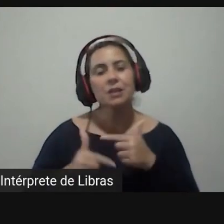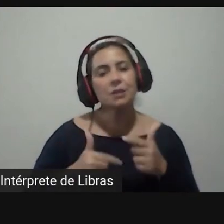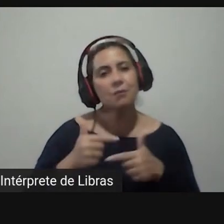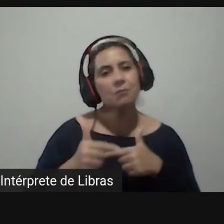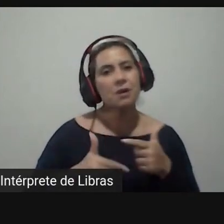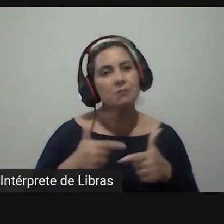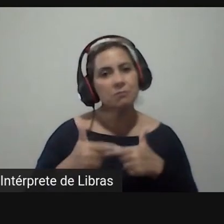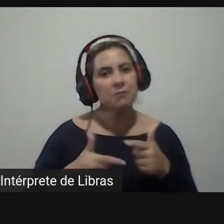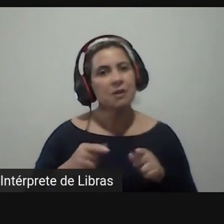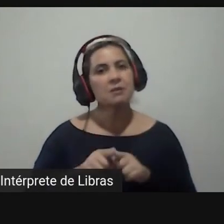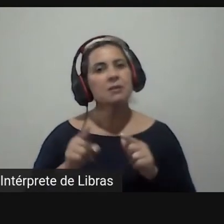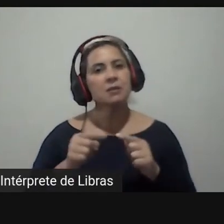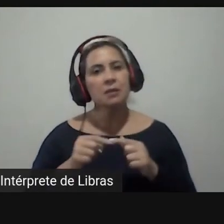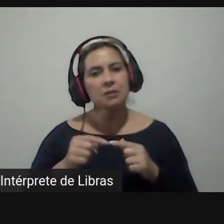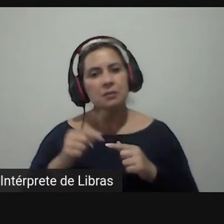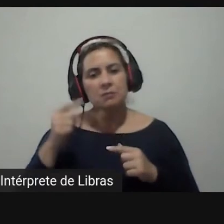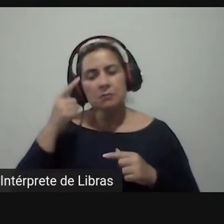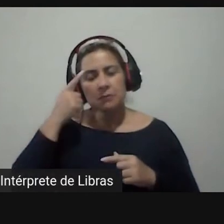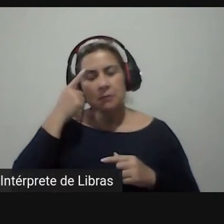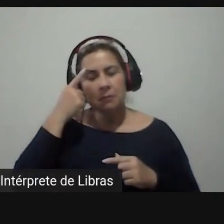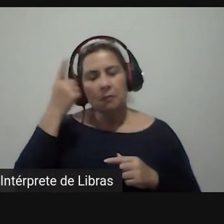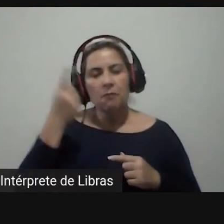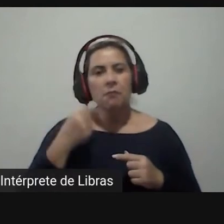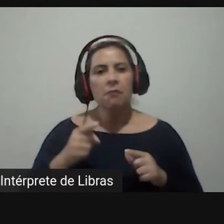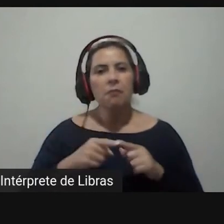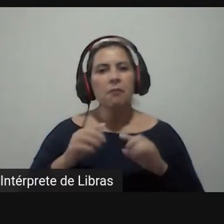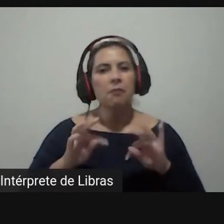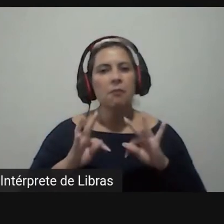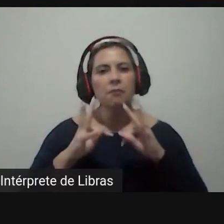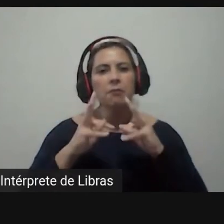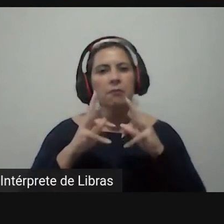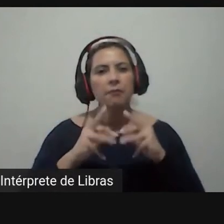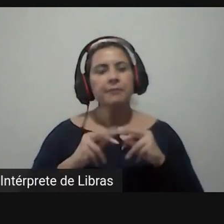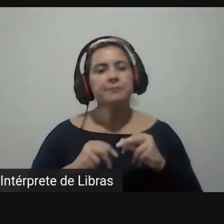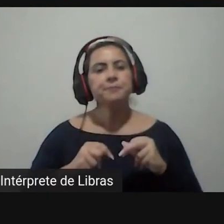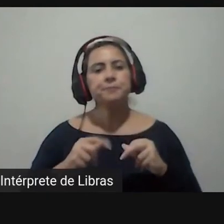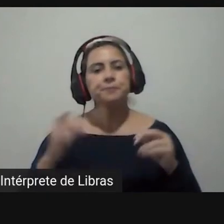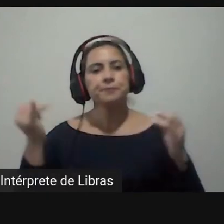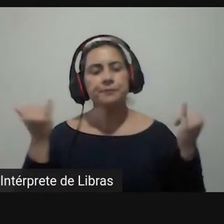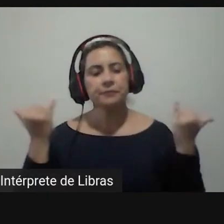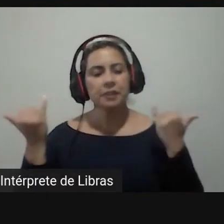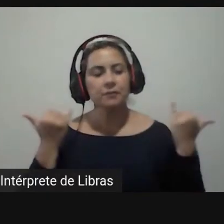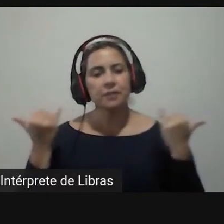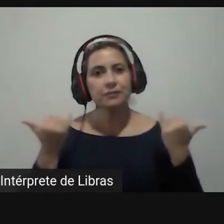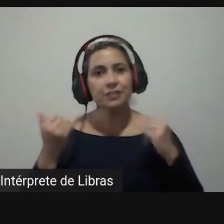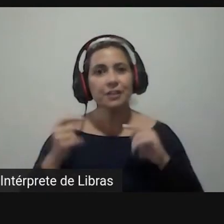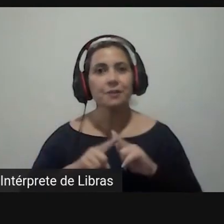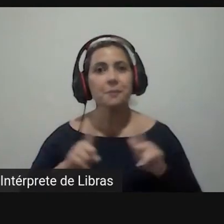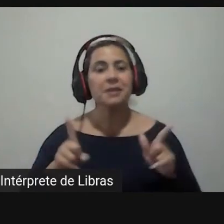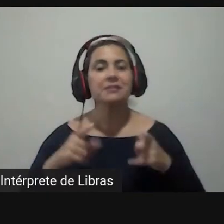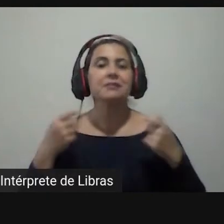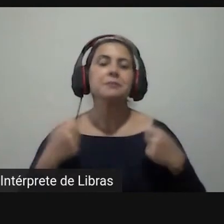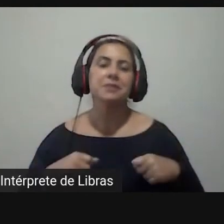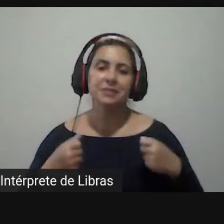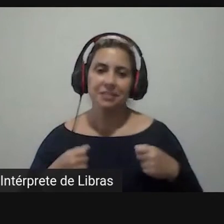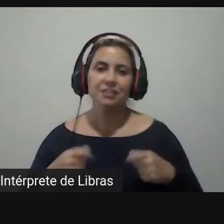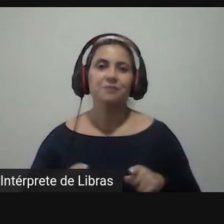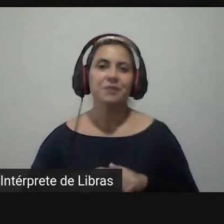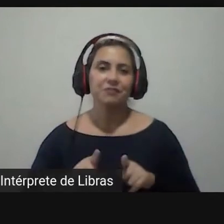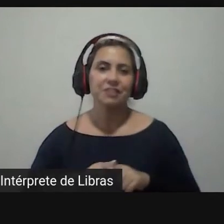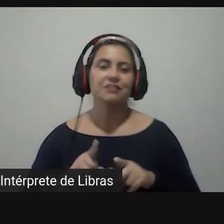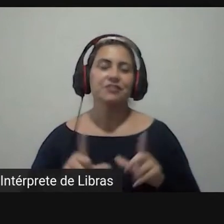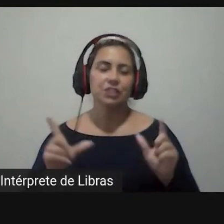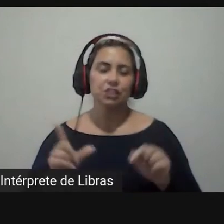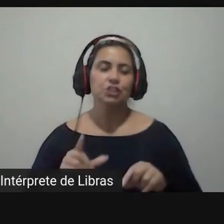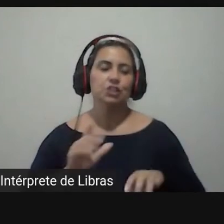com o banco de ideias enfim e todos os outros produtos e serviços de informação mas eles precisam realmente redimir o tempo